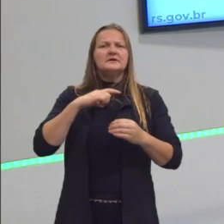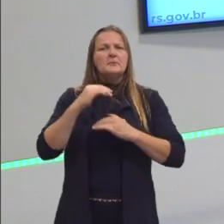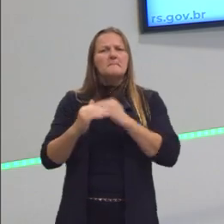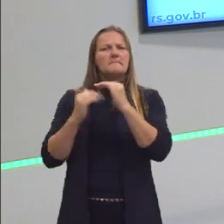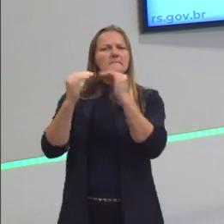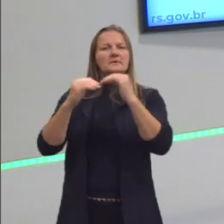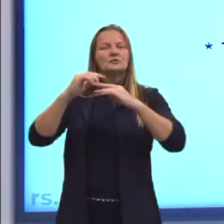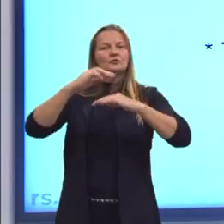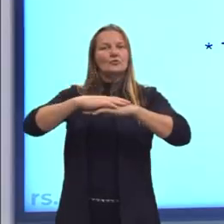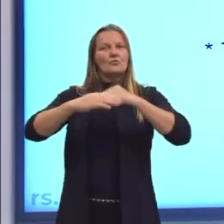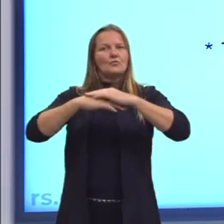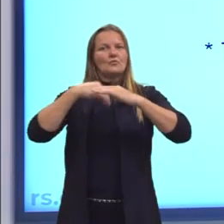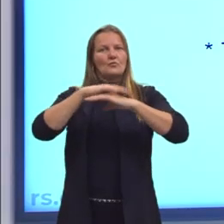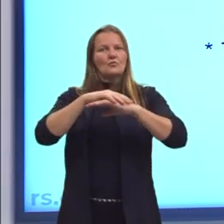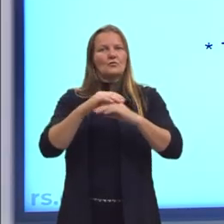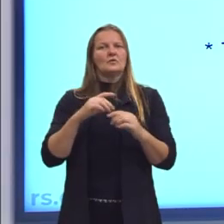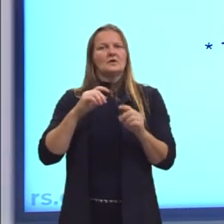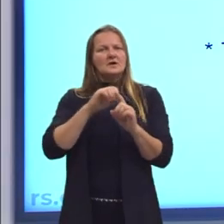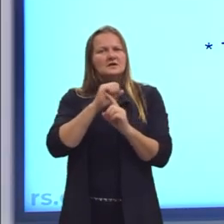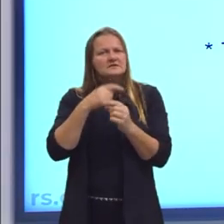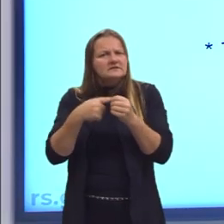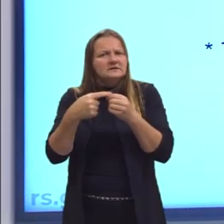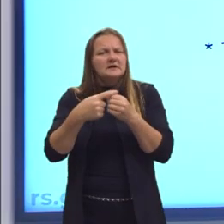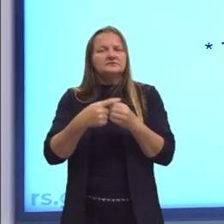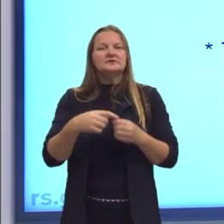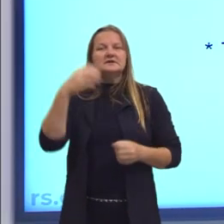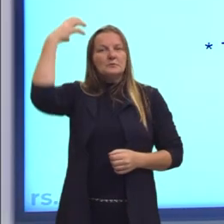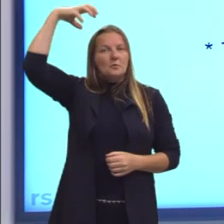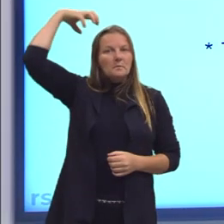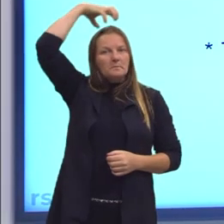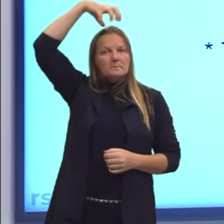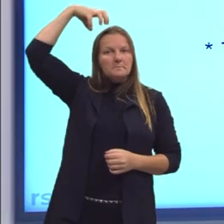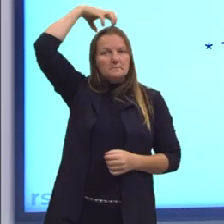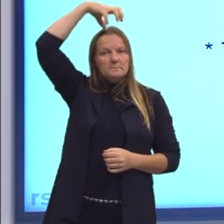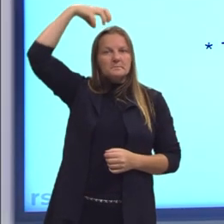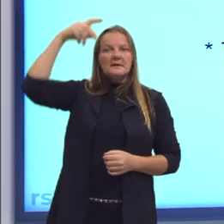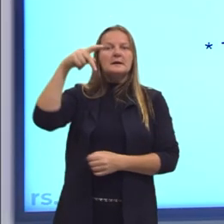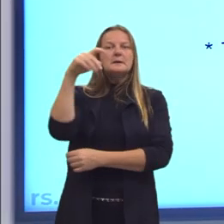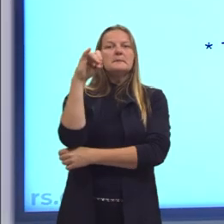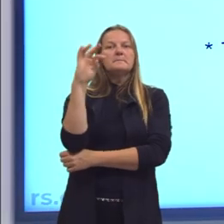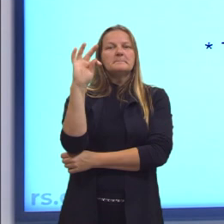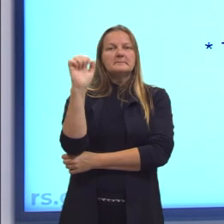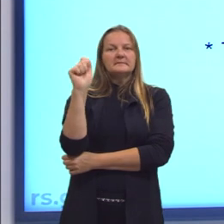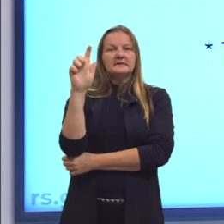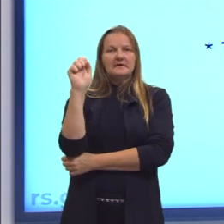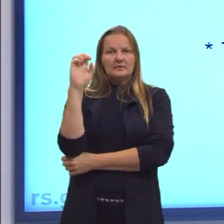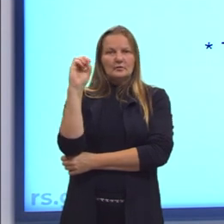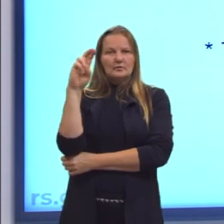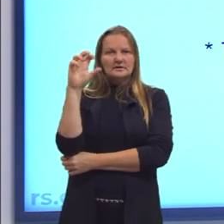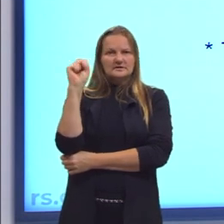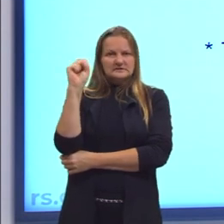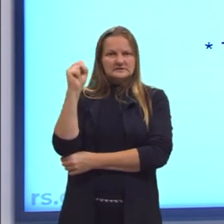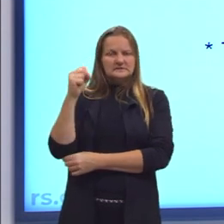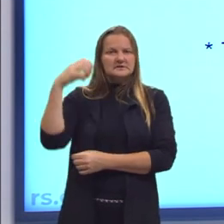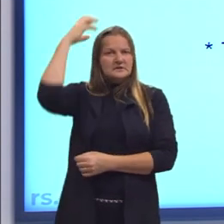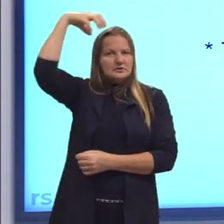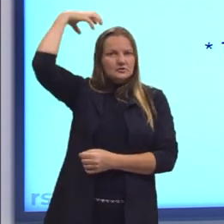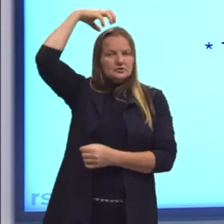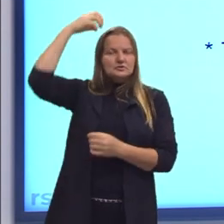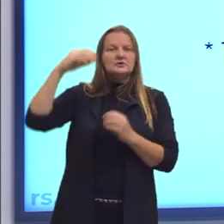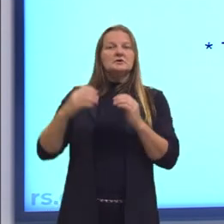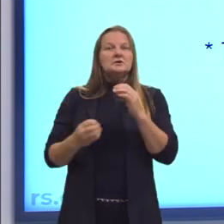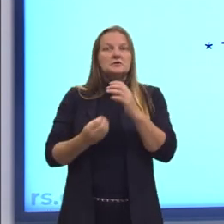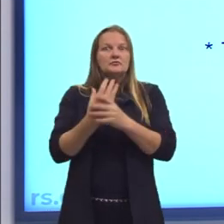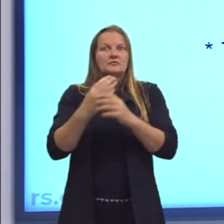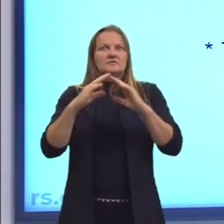construção. Trago alguns, o Pitágoras, que o Pitágoras, ele traz uma escola, e a escola não é só